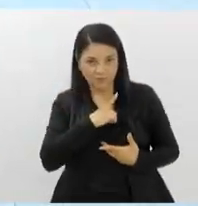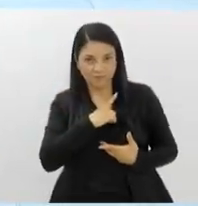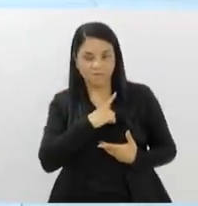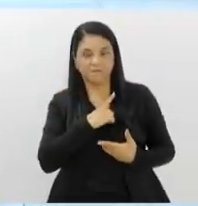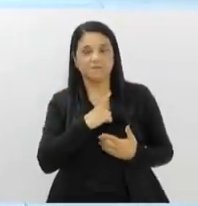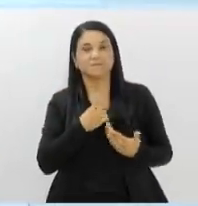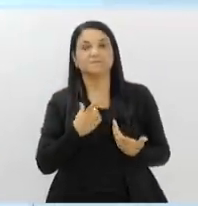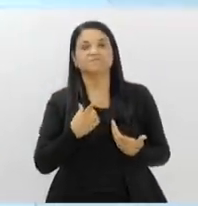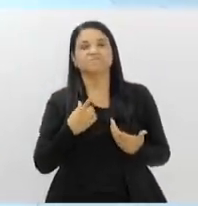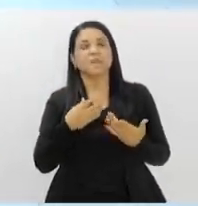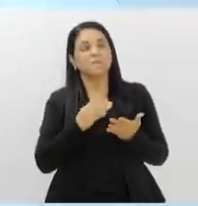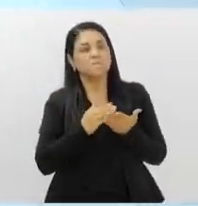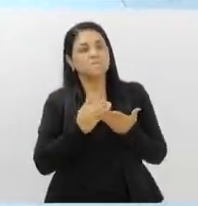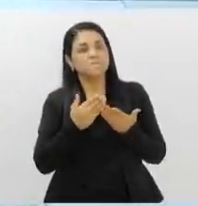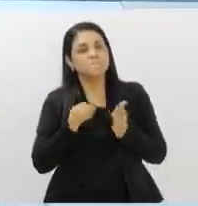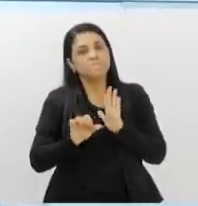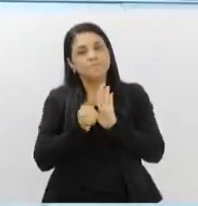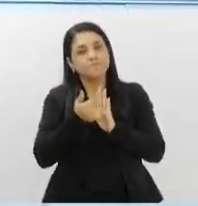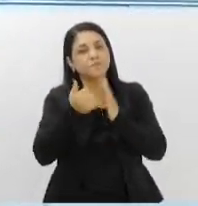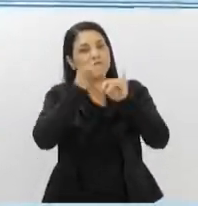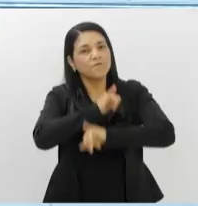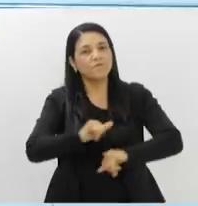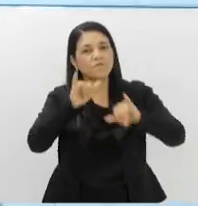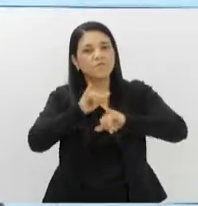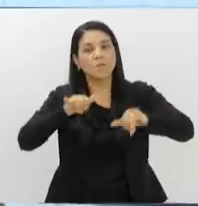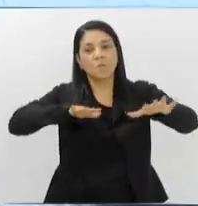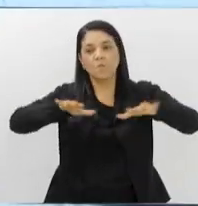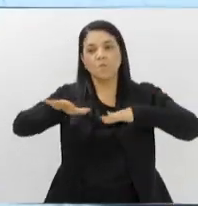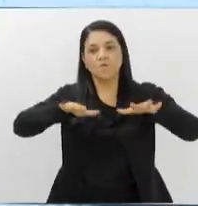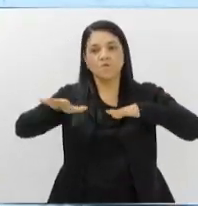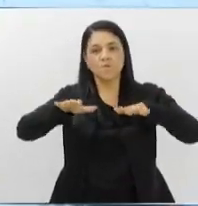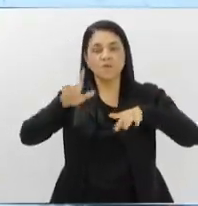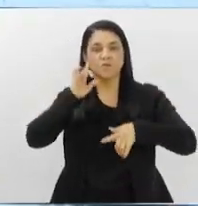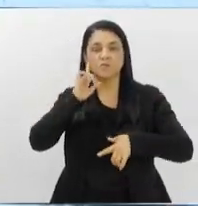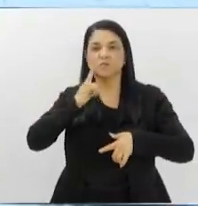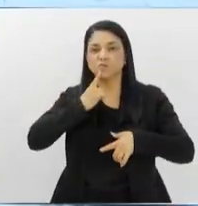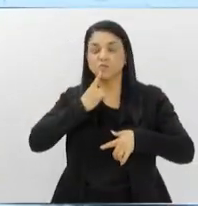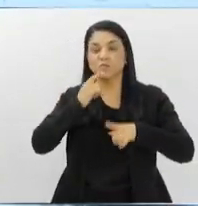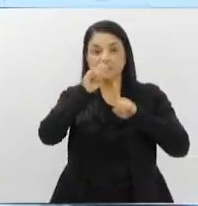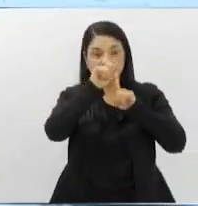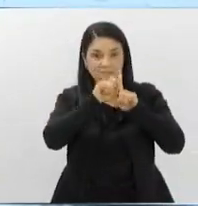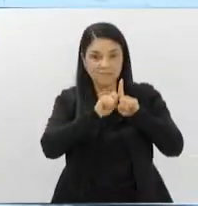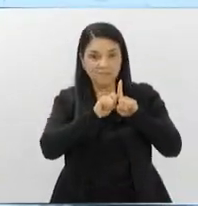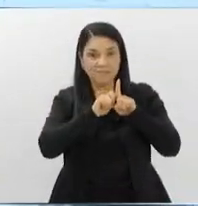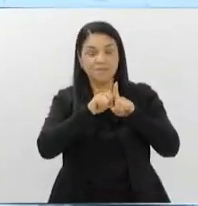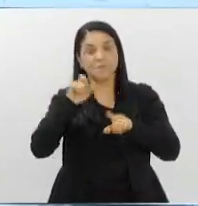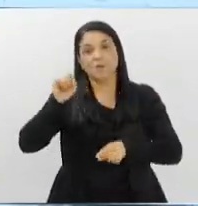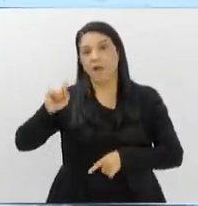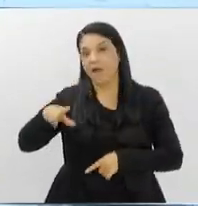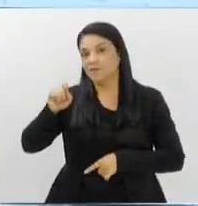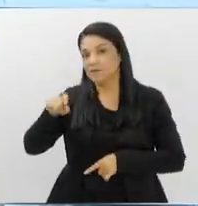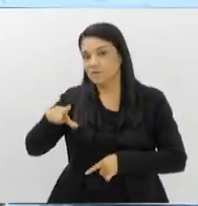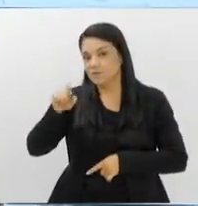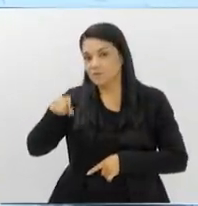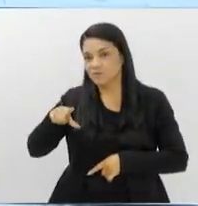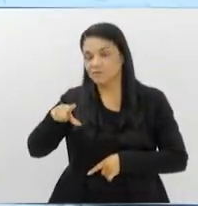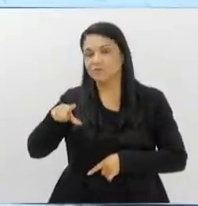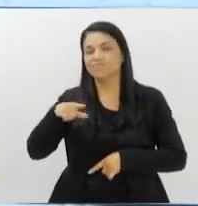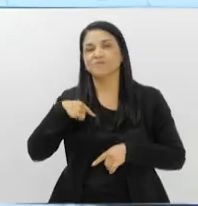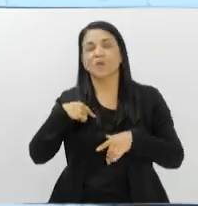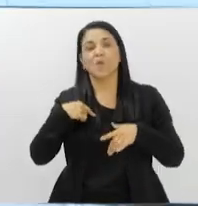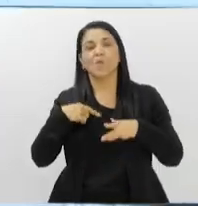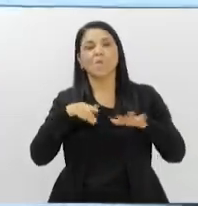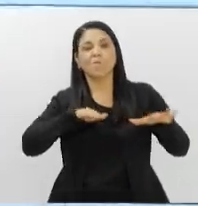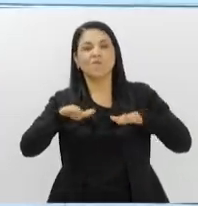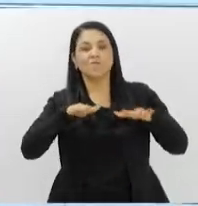essa divulgação do movimento surdo, o Setembro Azul é um movimento muito importante, um movimento político da